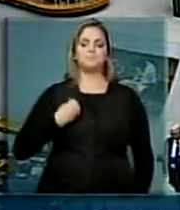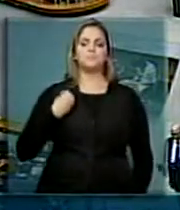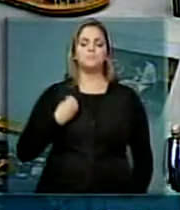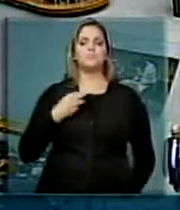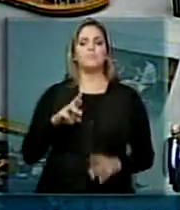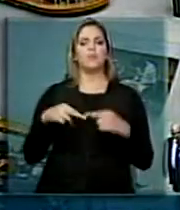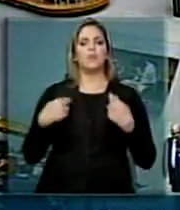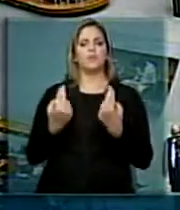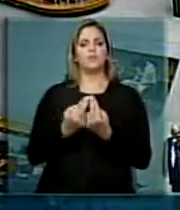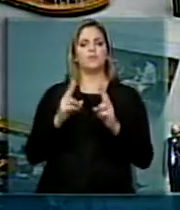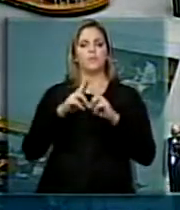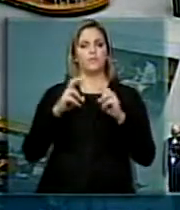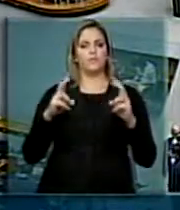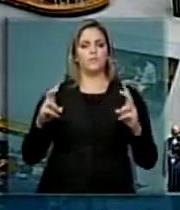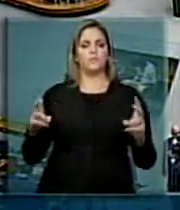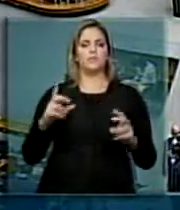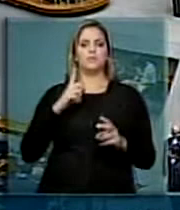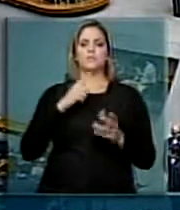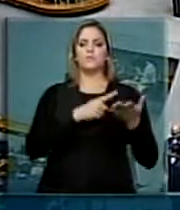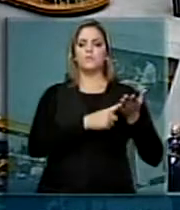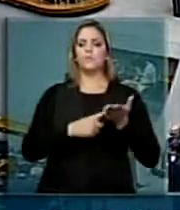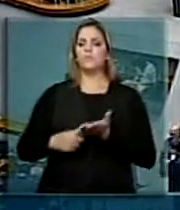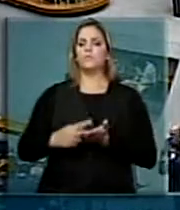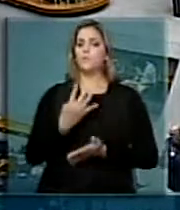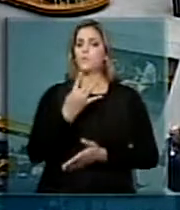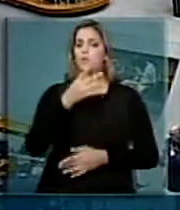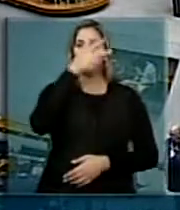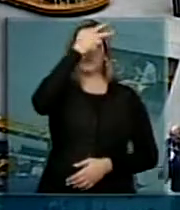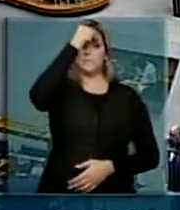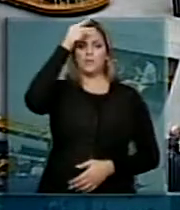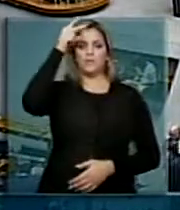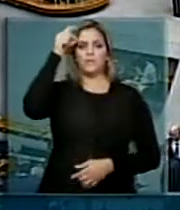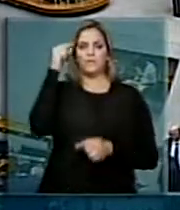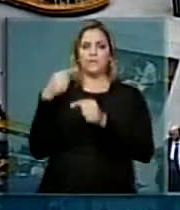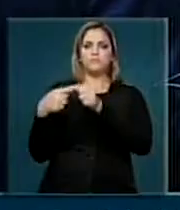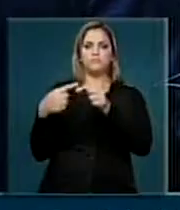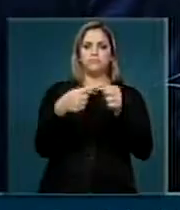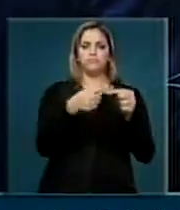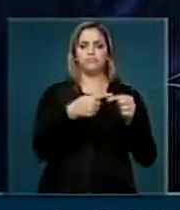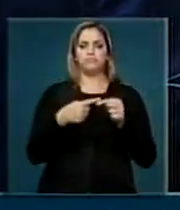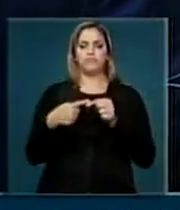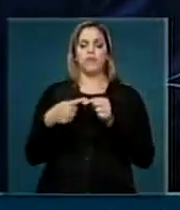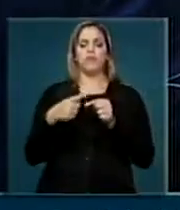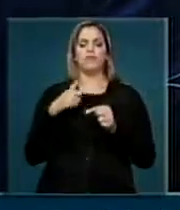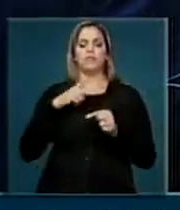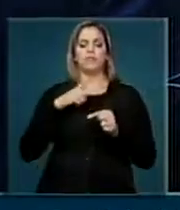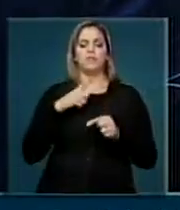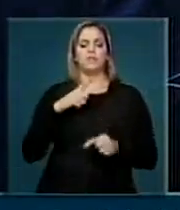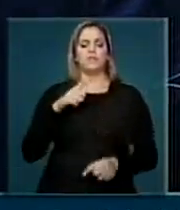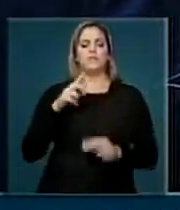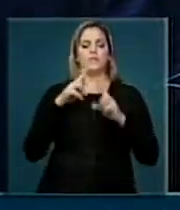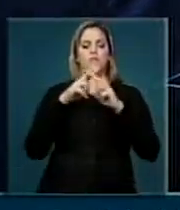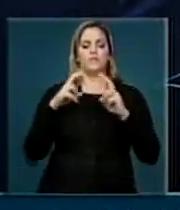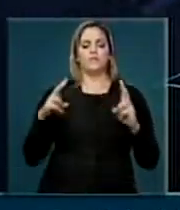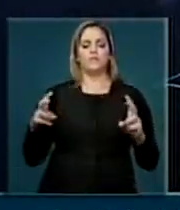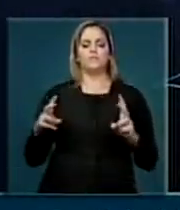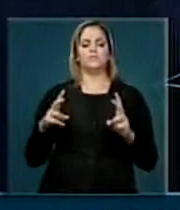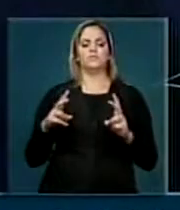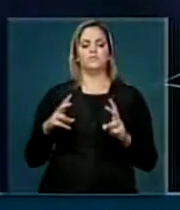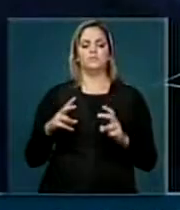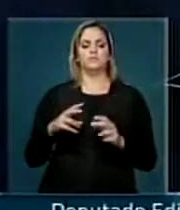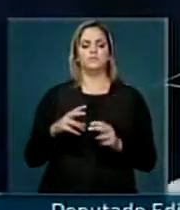em Florianópolis, a convite dos quatro prefeitos do entorno, o prefeito de Florianópolis, Dario Berg,